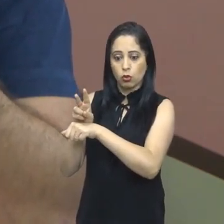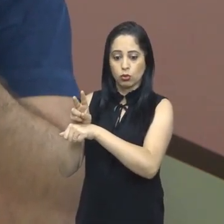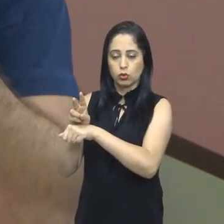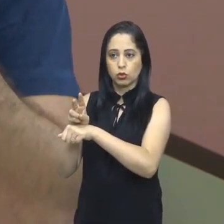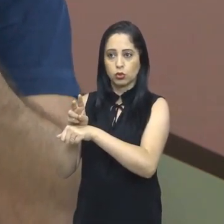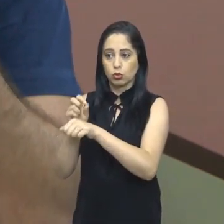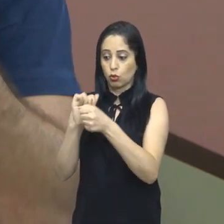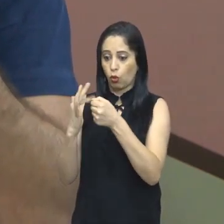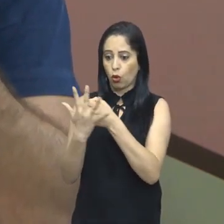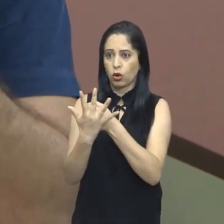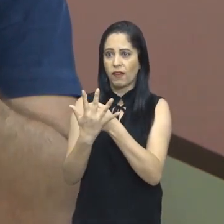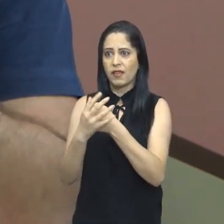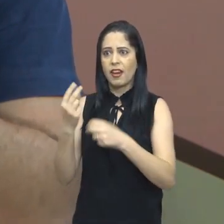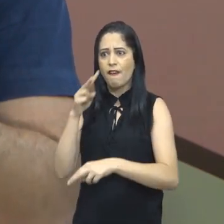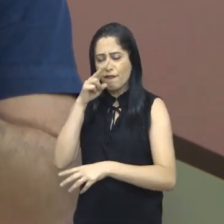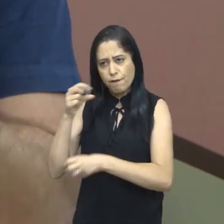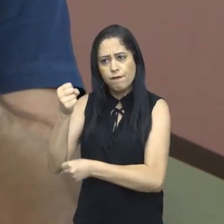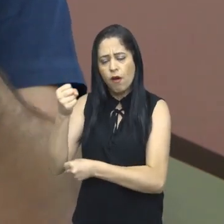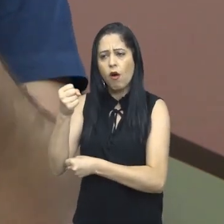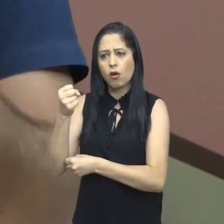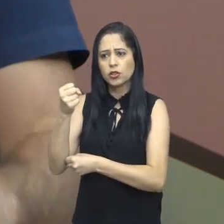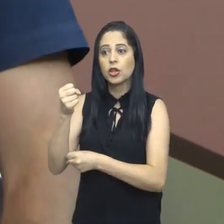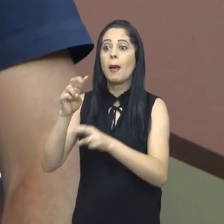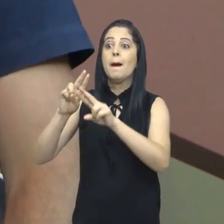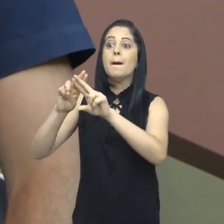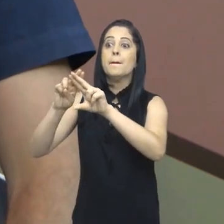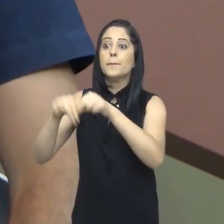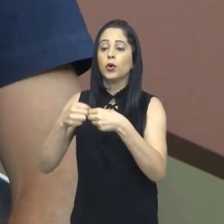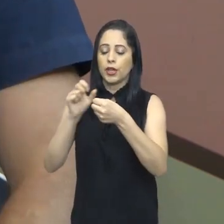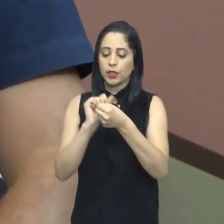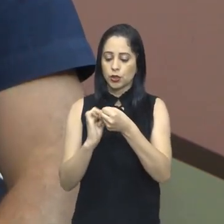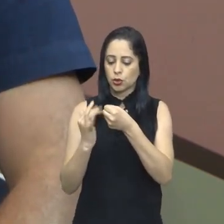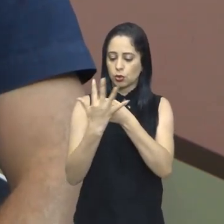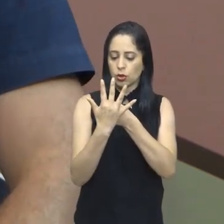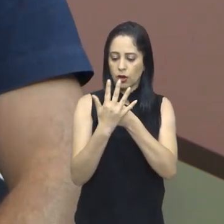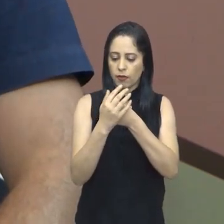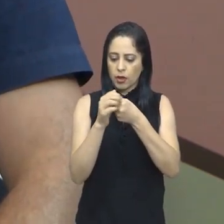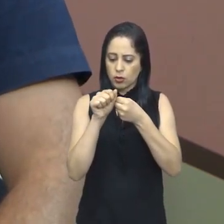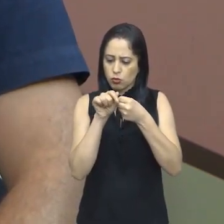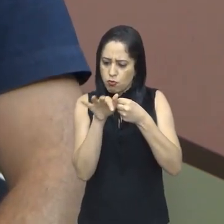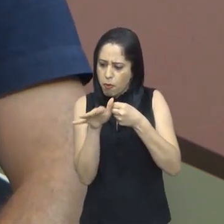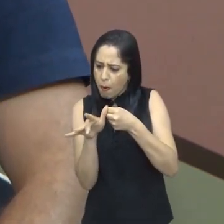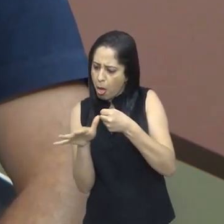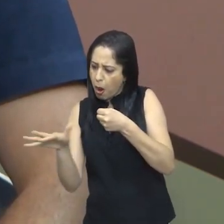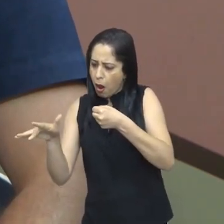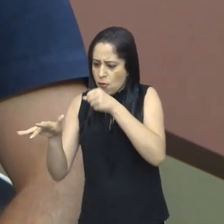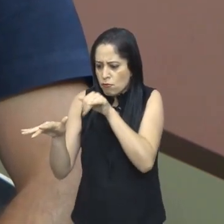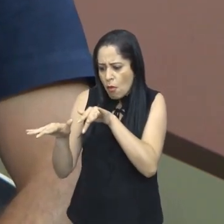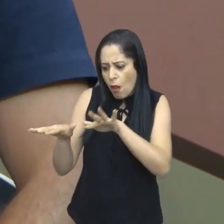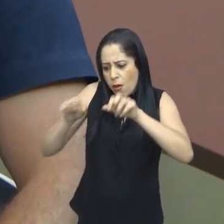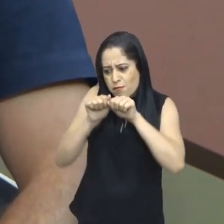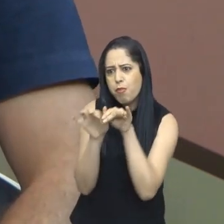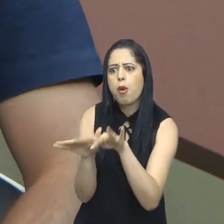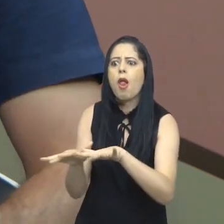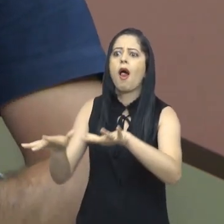transmissão brutal. E isso que foi um dos elementos que transformou o coronavírus na pandemia.